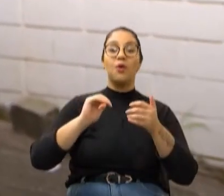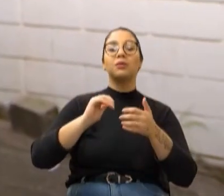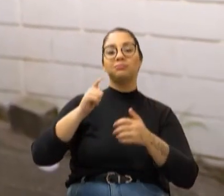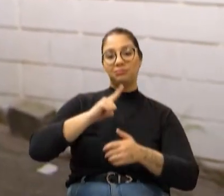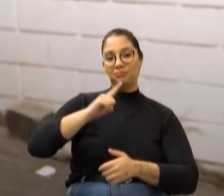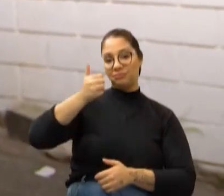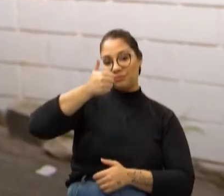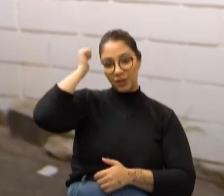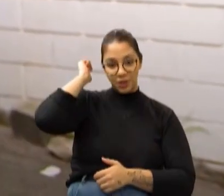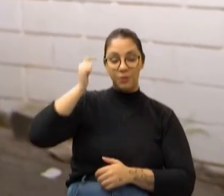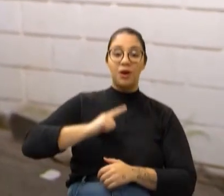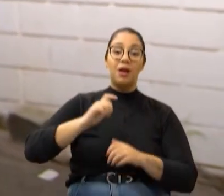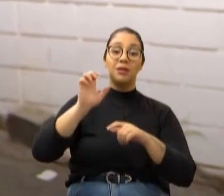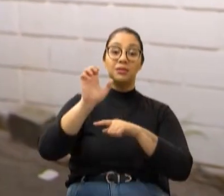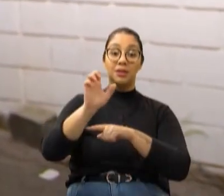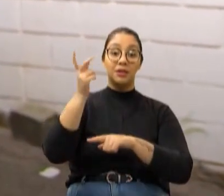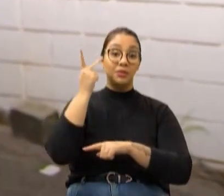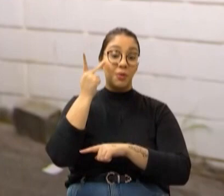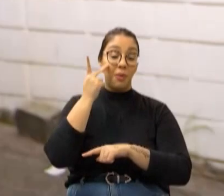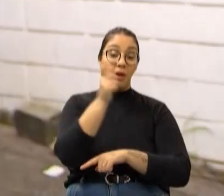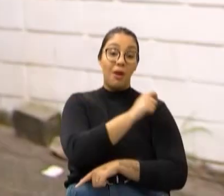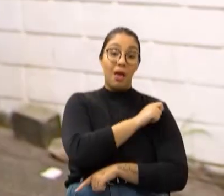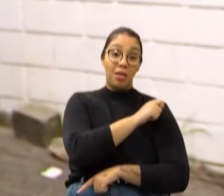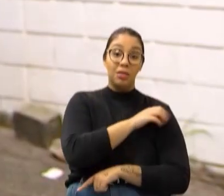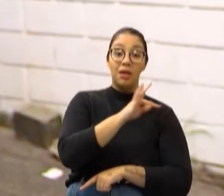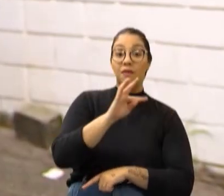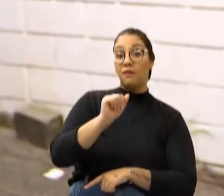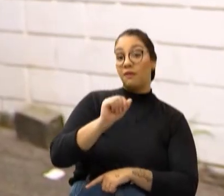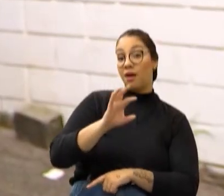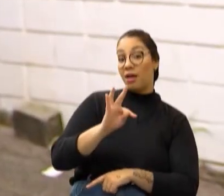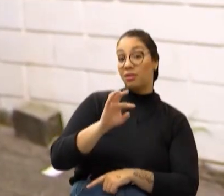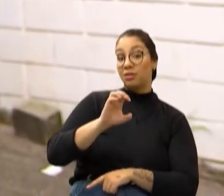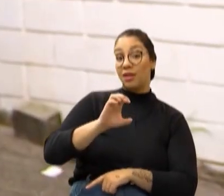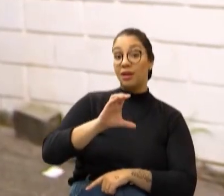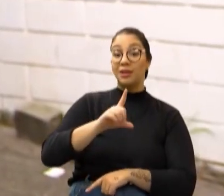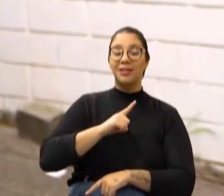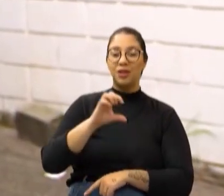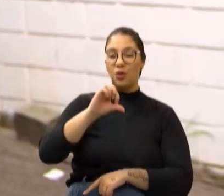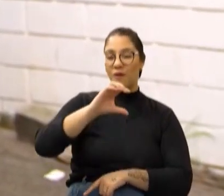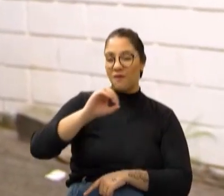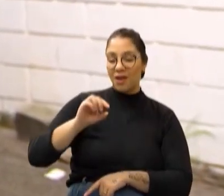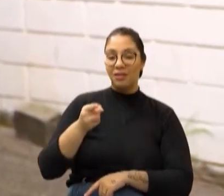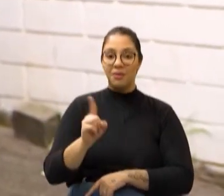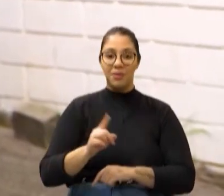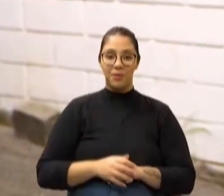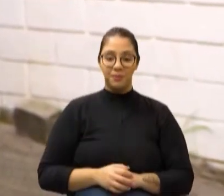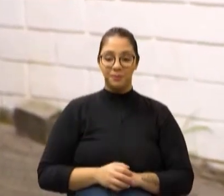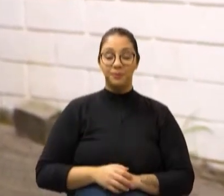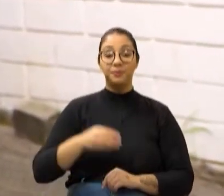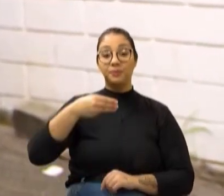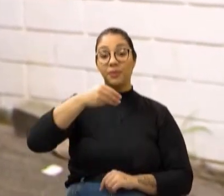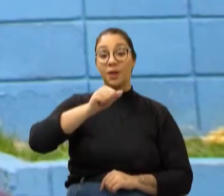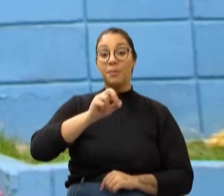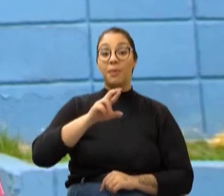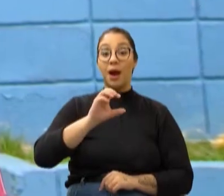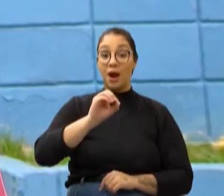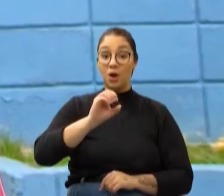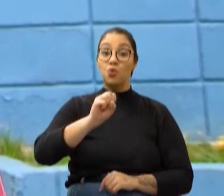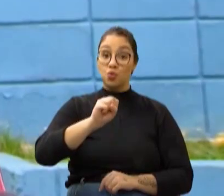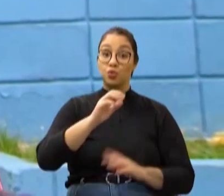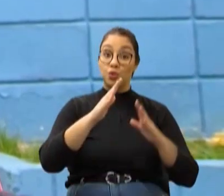através de processo seletivo. No Estado de São Paulo, os alunos da FATEC já somam mais de 90 mil.